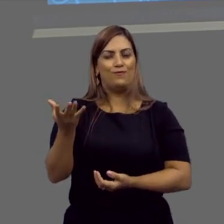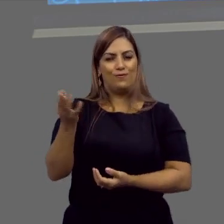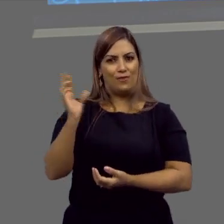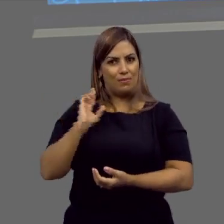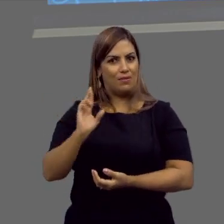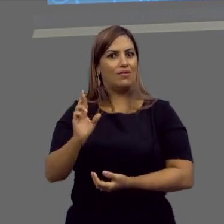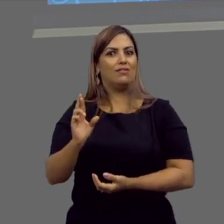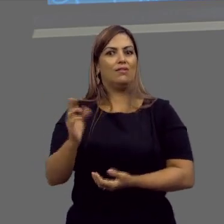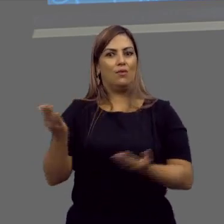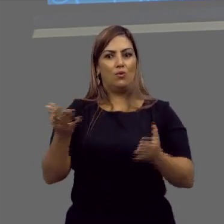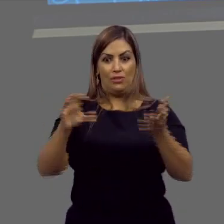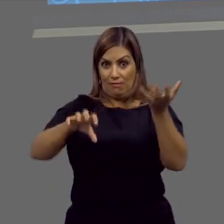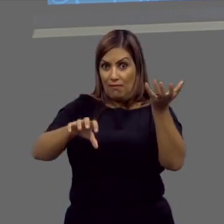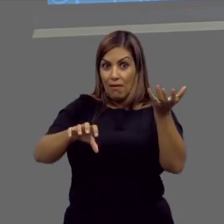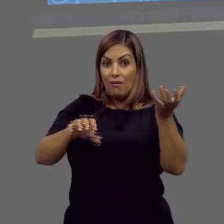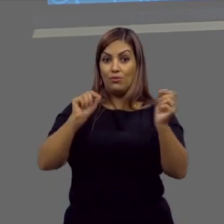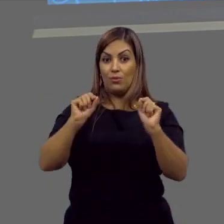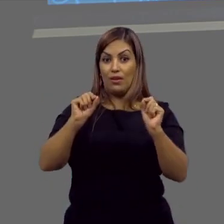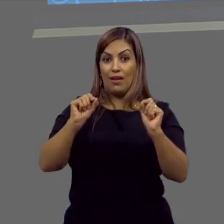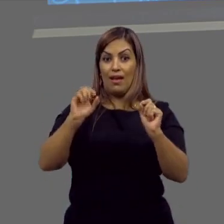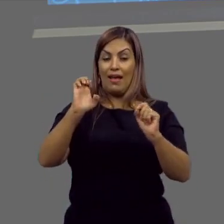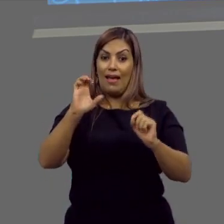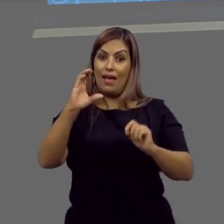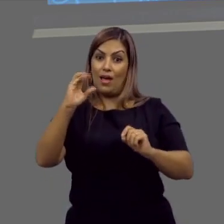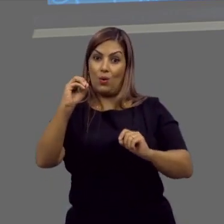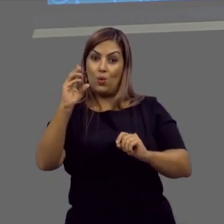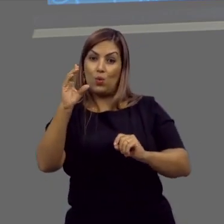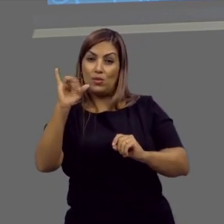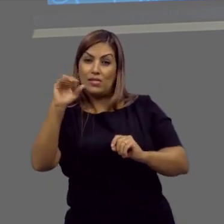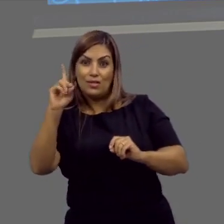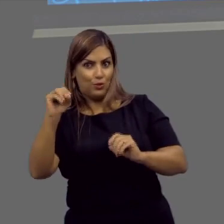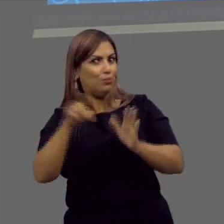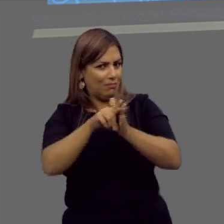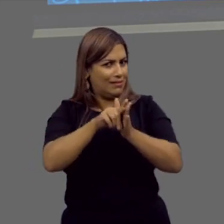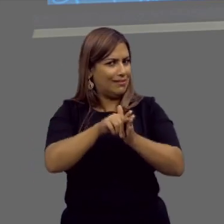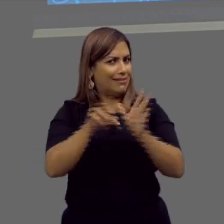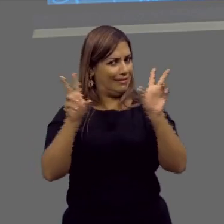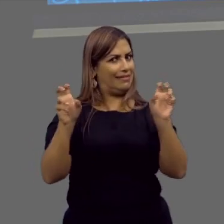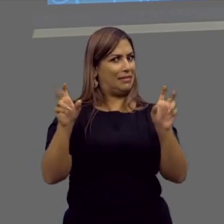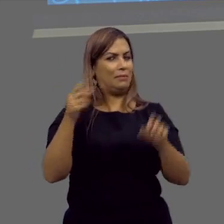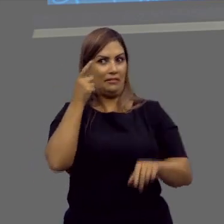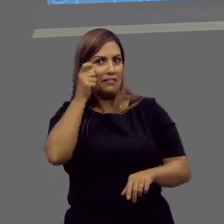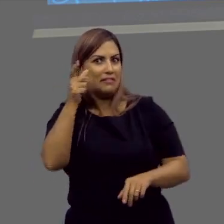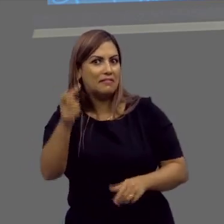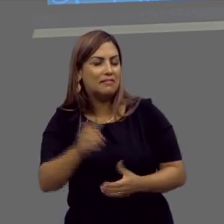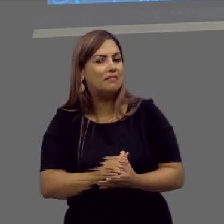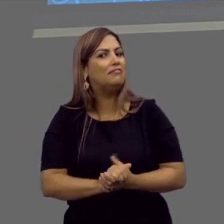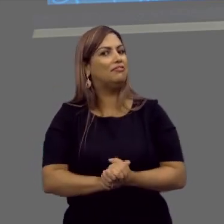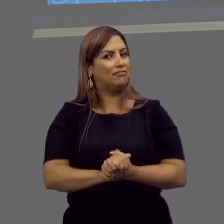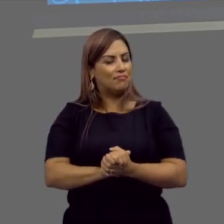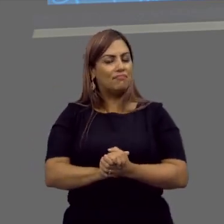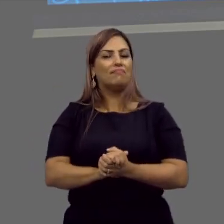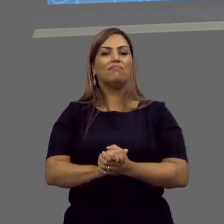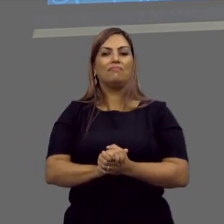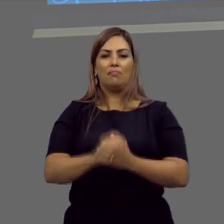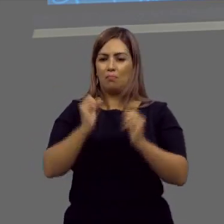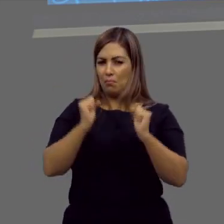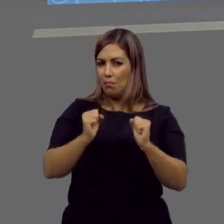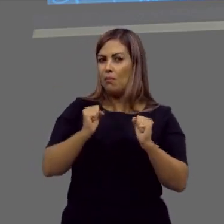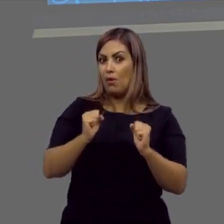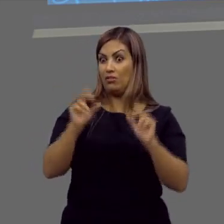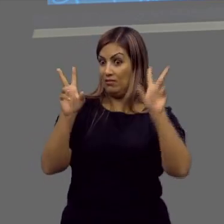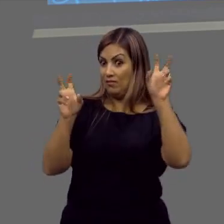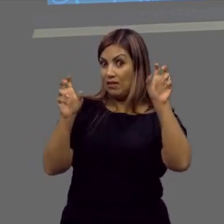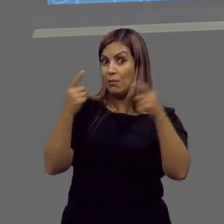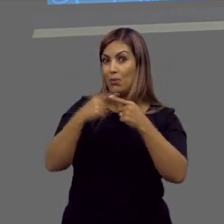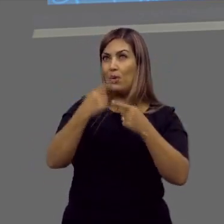na representação do Senado, que é o ecocídio. Pesquise um pouco sobre isso, é interessante. Pode ser que